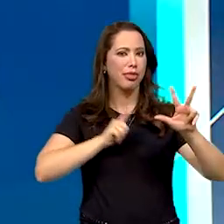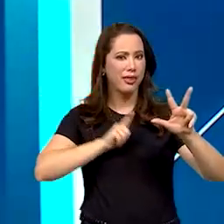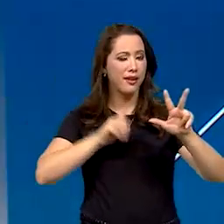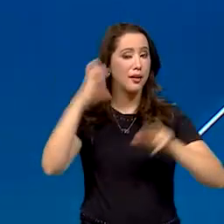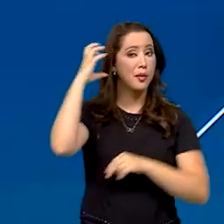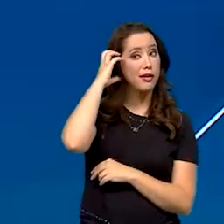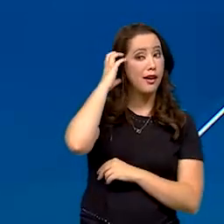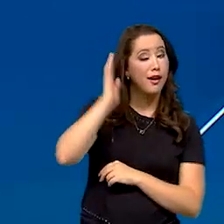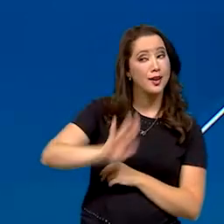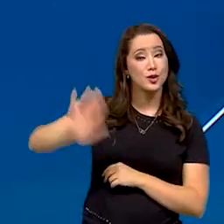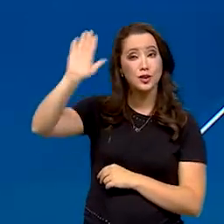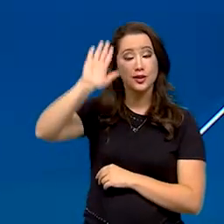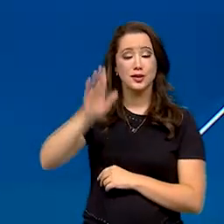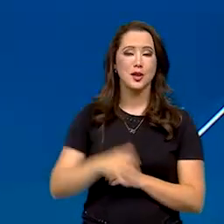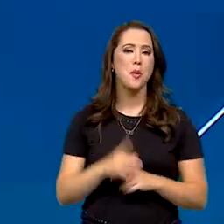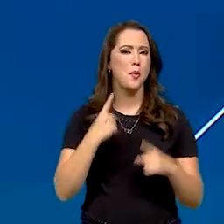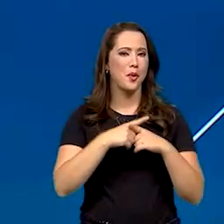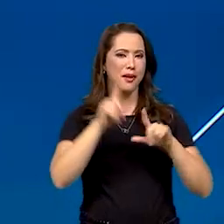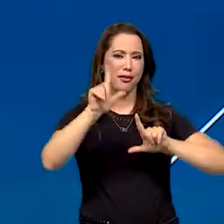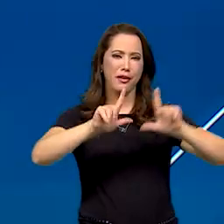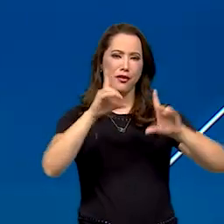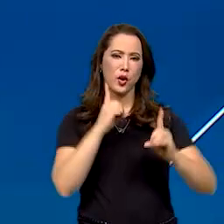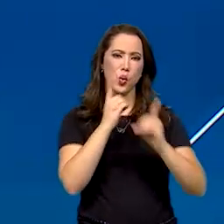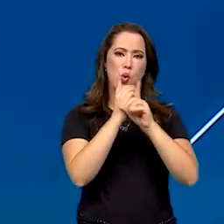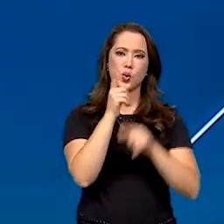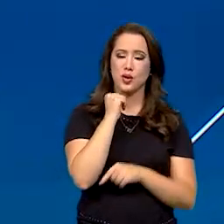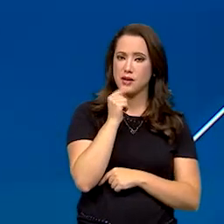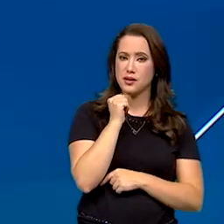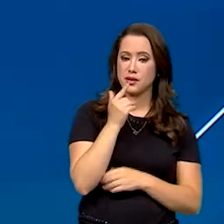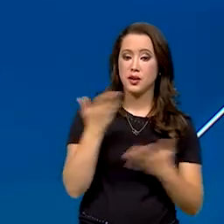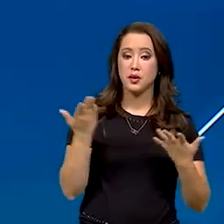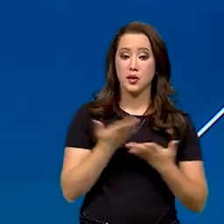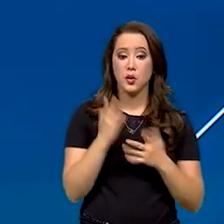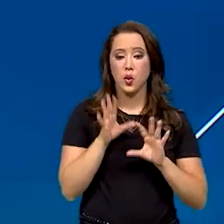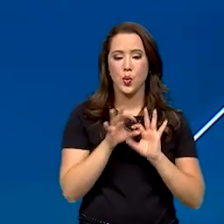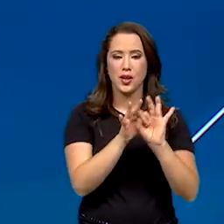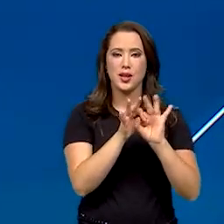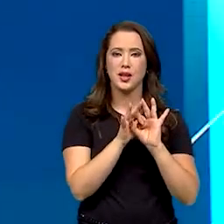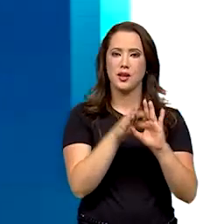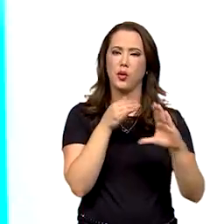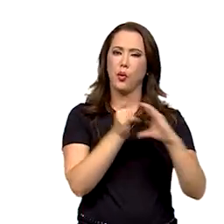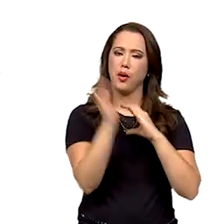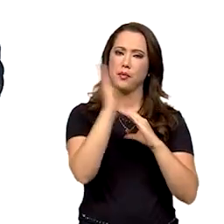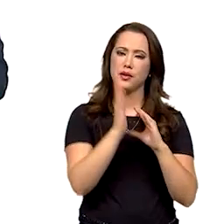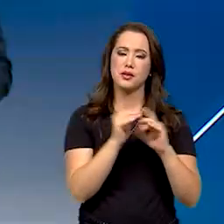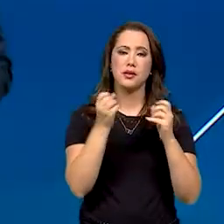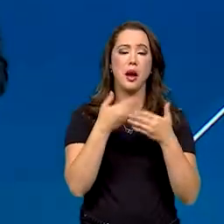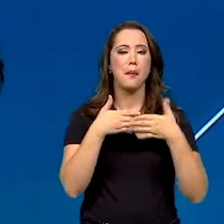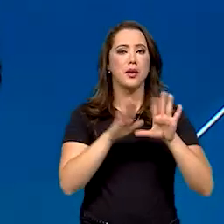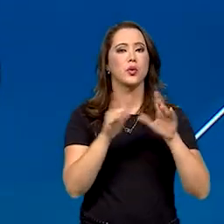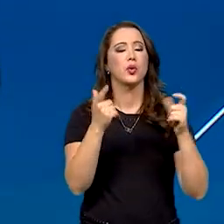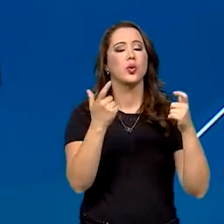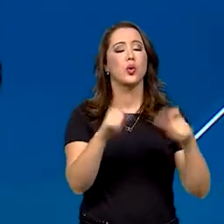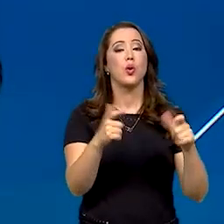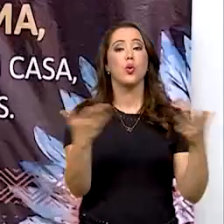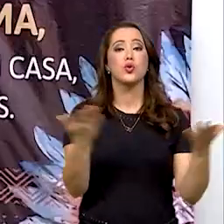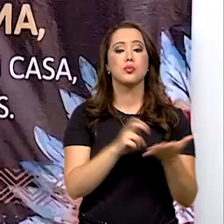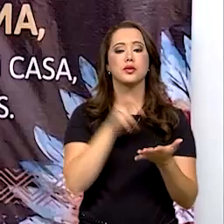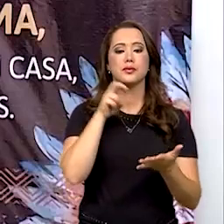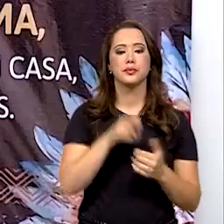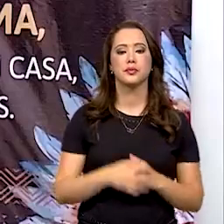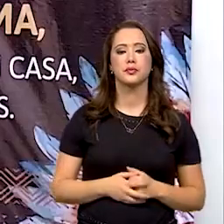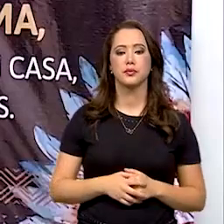de comunicação Encontro das Águas, parceiro da EBC Empresa Brasil de Comunicação, inaugurou os novos canais na cidade nesta manhã.